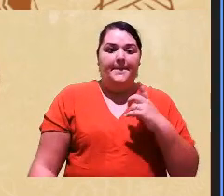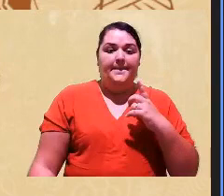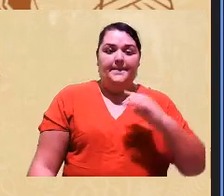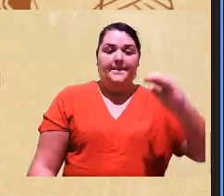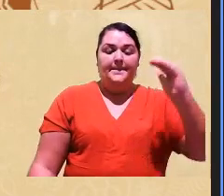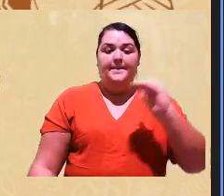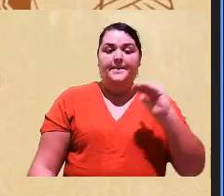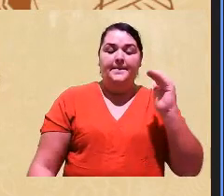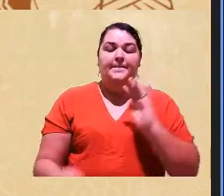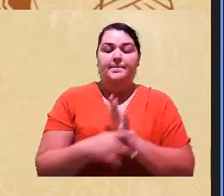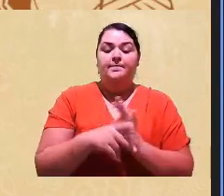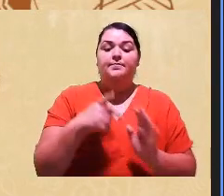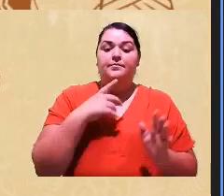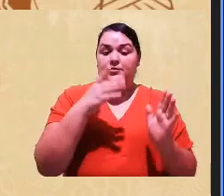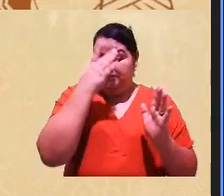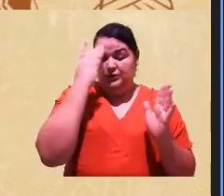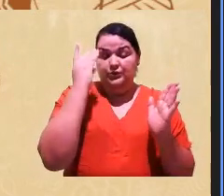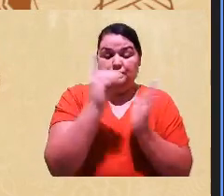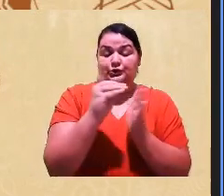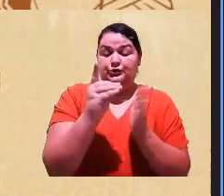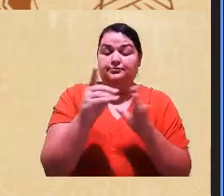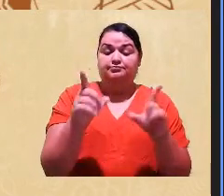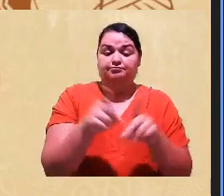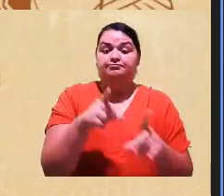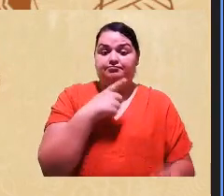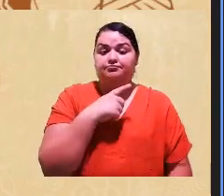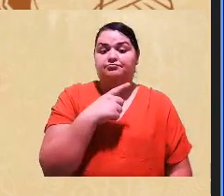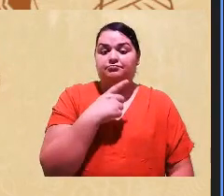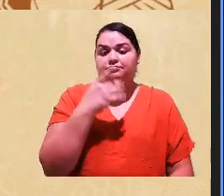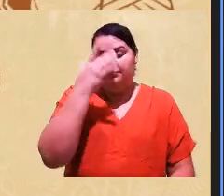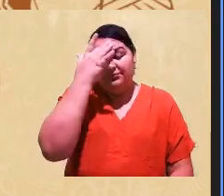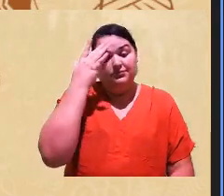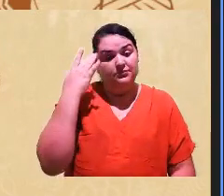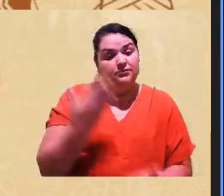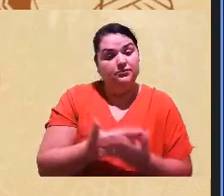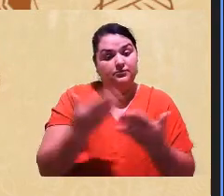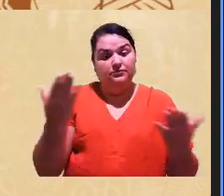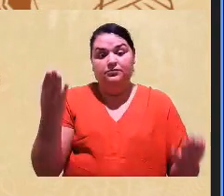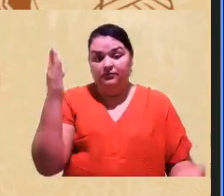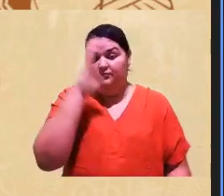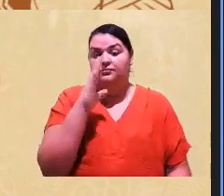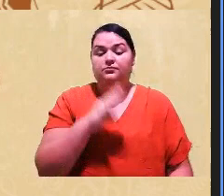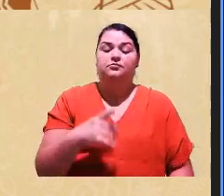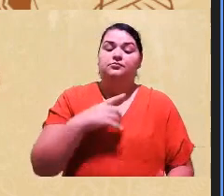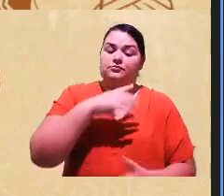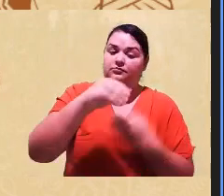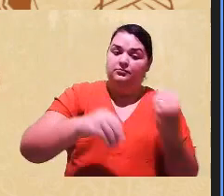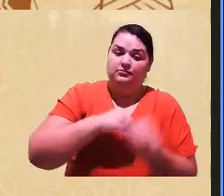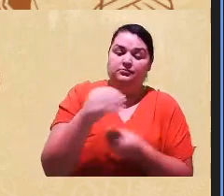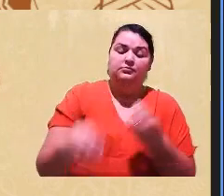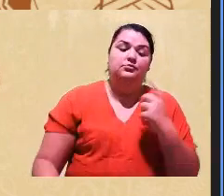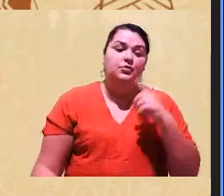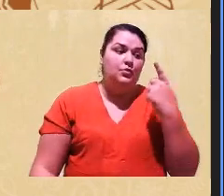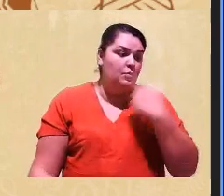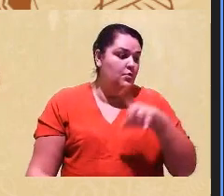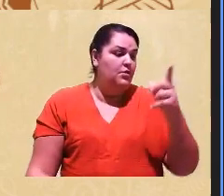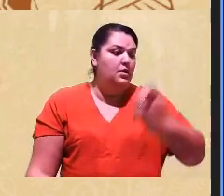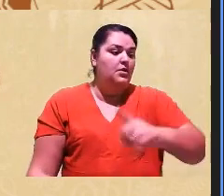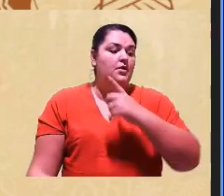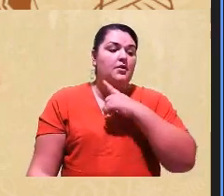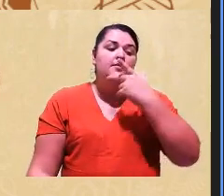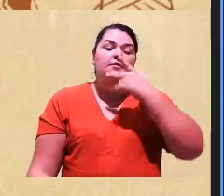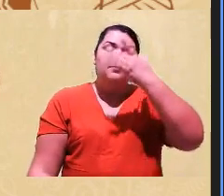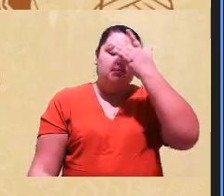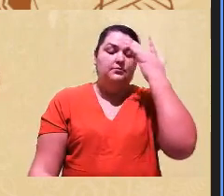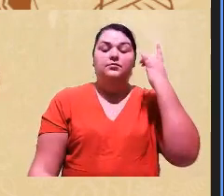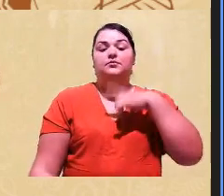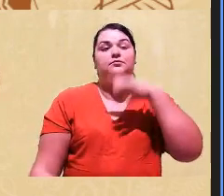indígena, né? Nós não somos esse povo brasileiro misturado com o outrora algumas pessoas dizem que o patrimônio